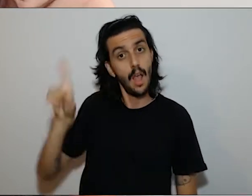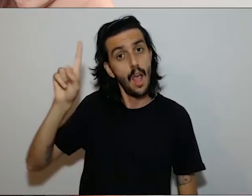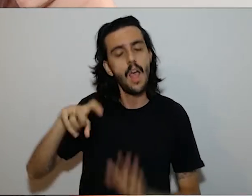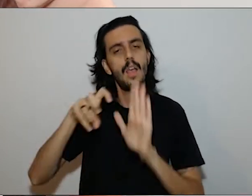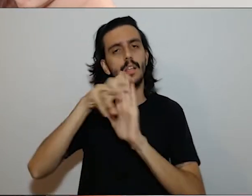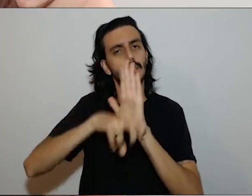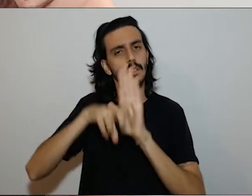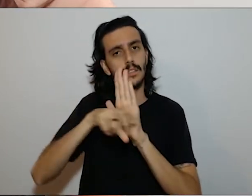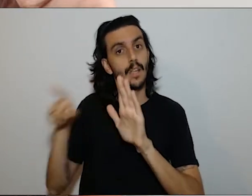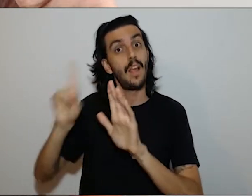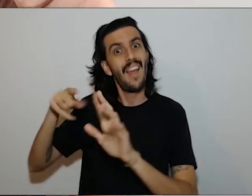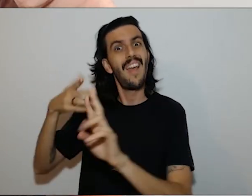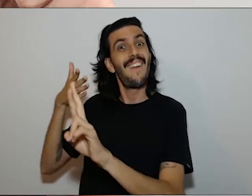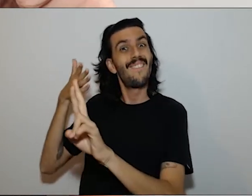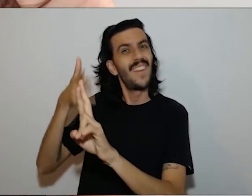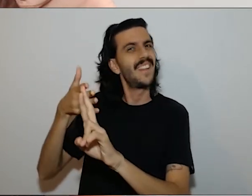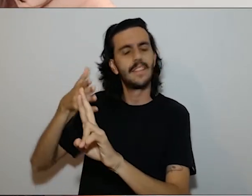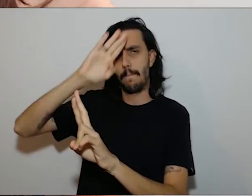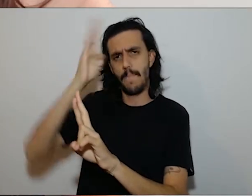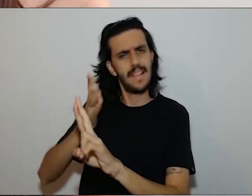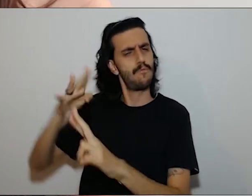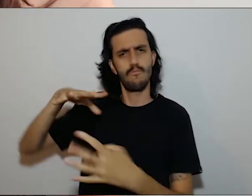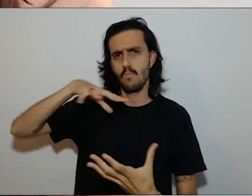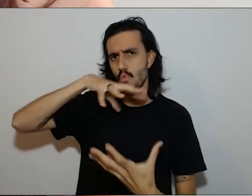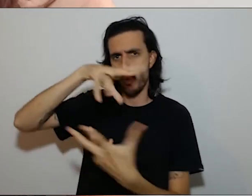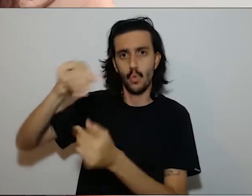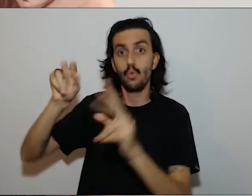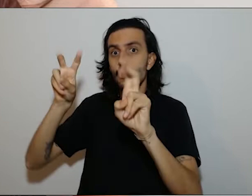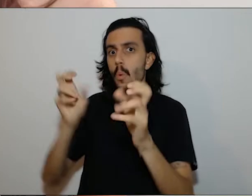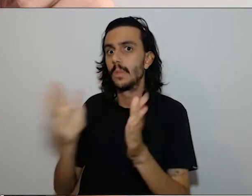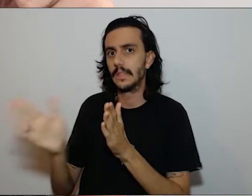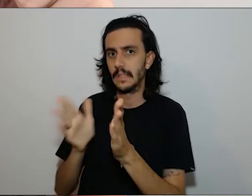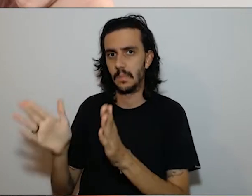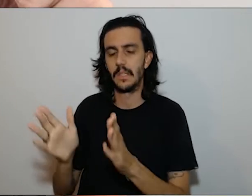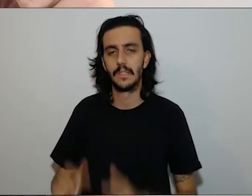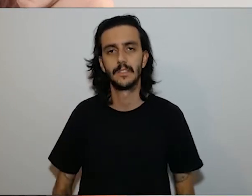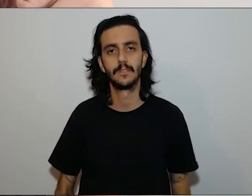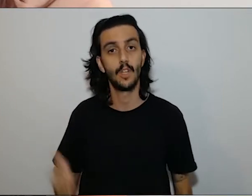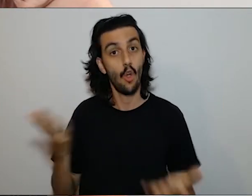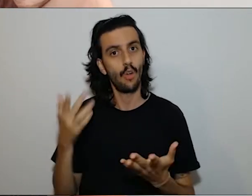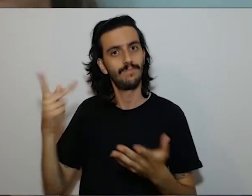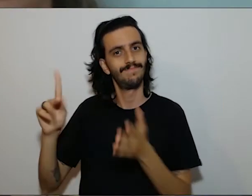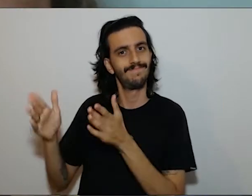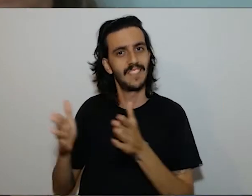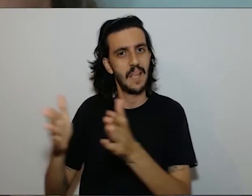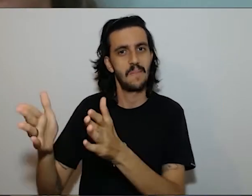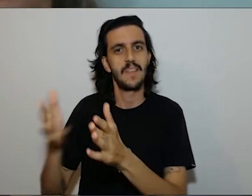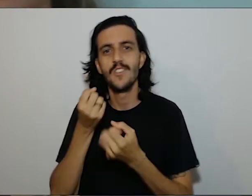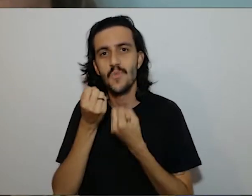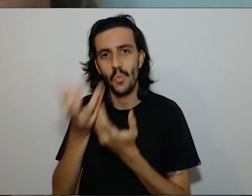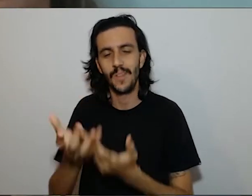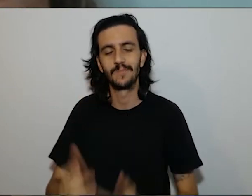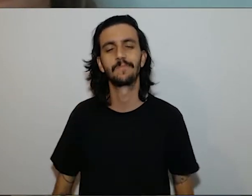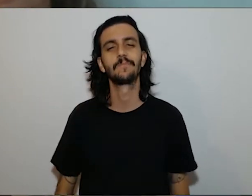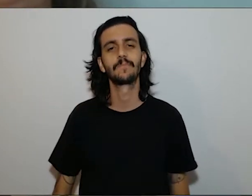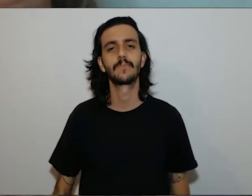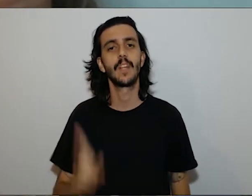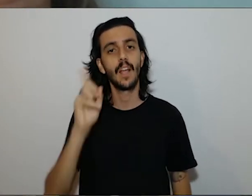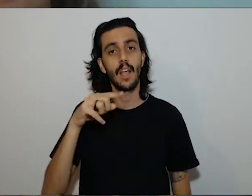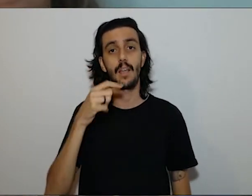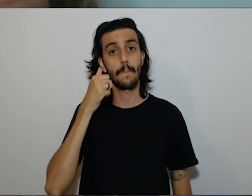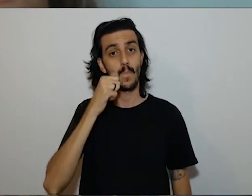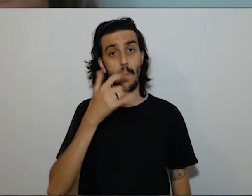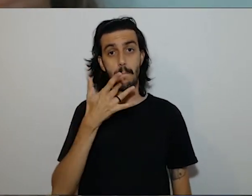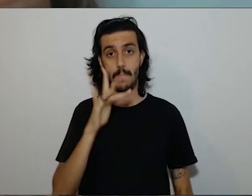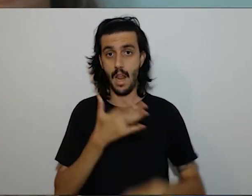brasil e no mundo em acessibilidade no lugar de mulher de hoje fala sobre a sua trajetória regina é uma mulher branca de olhos